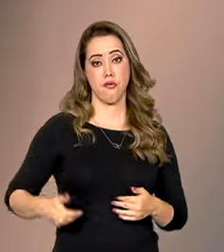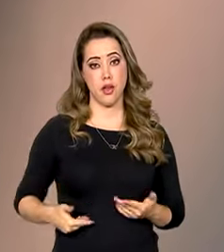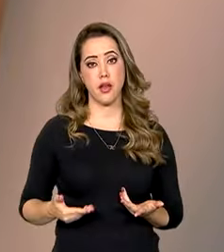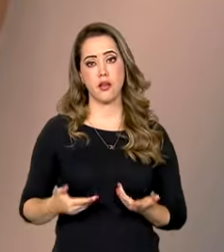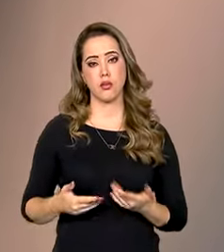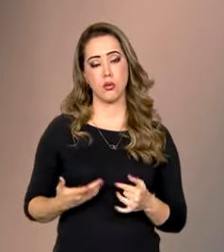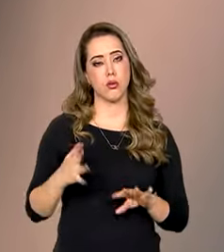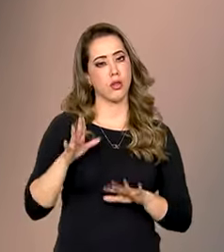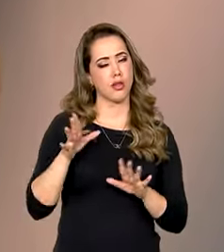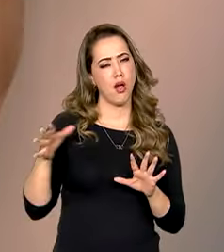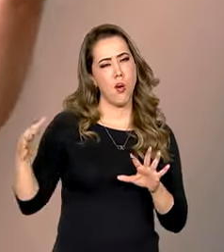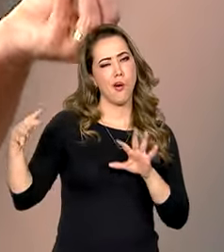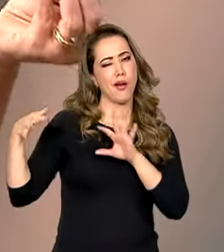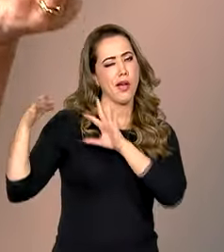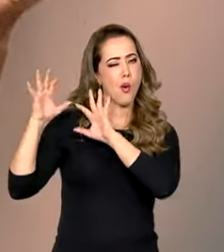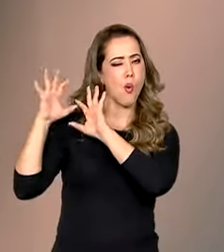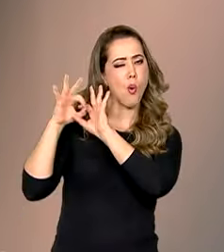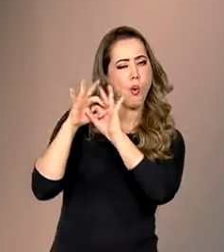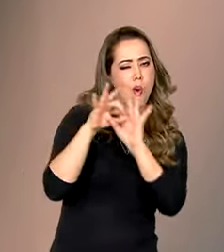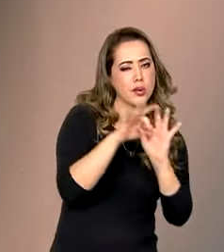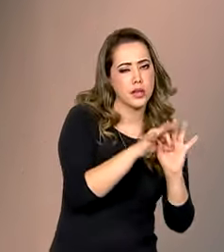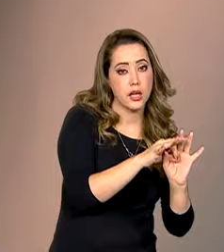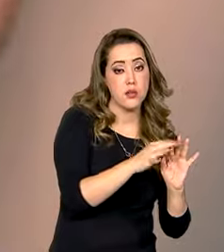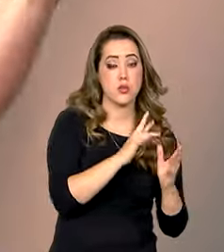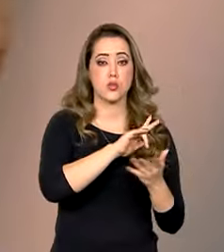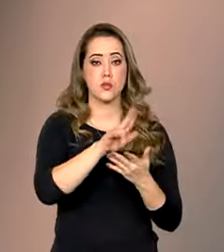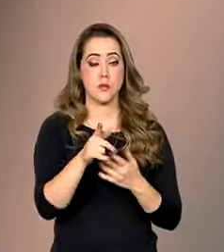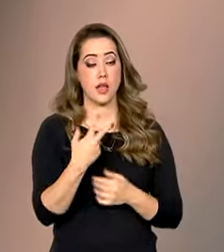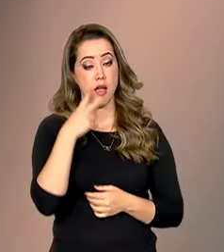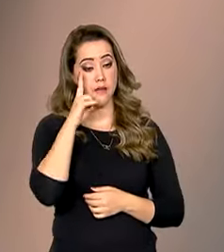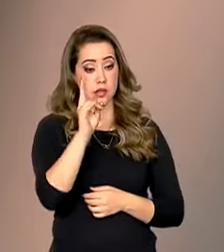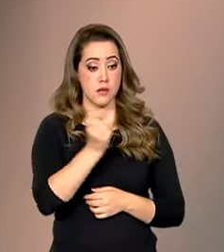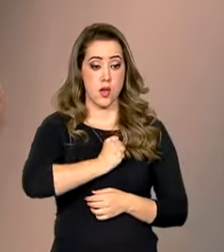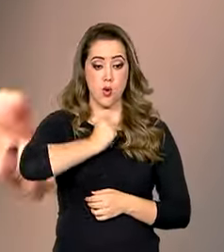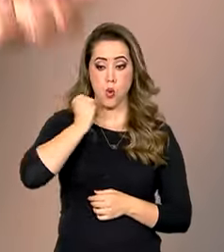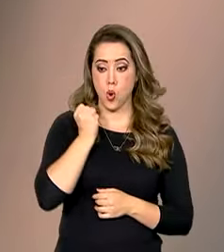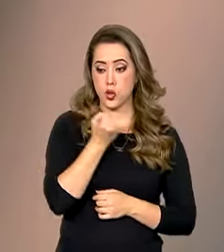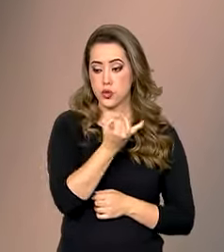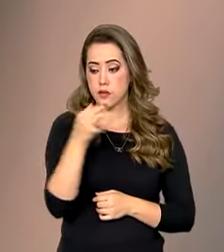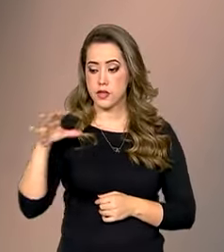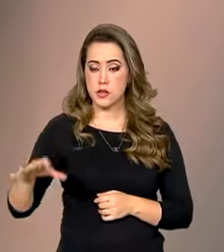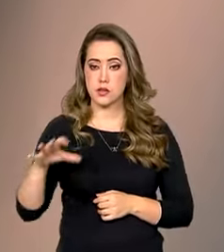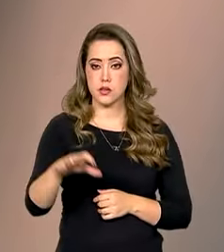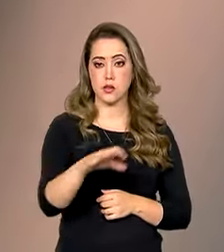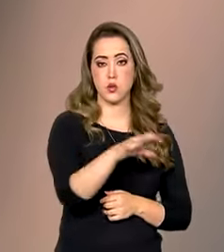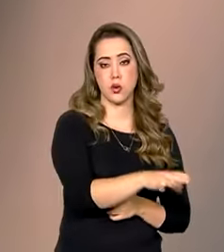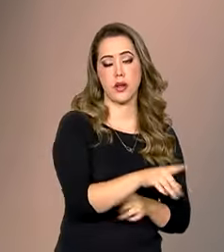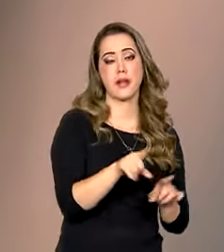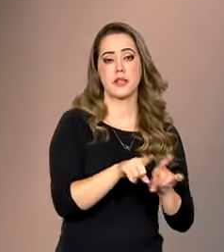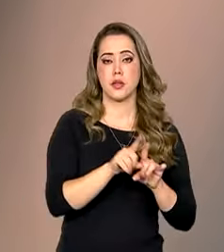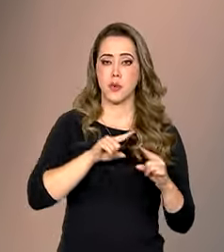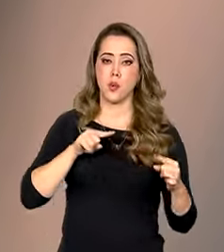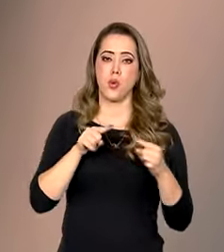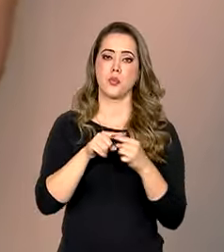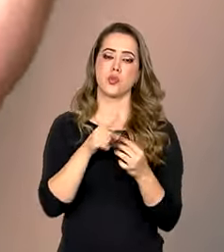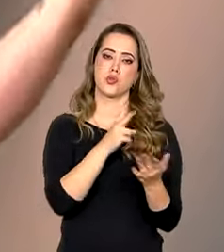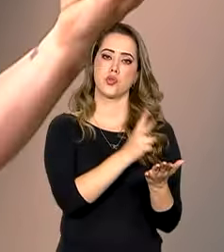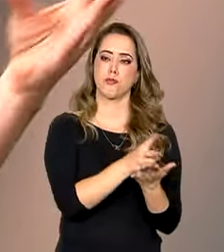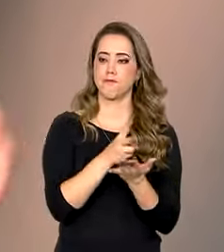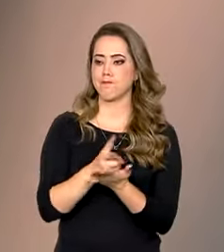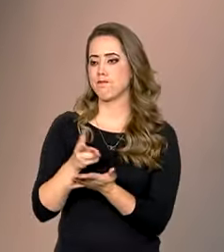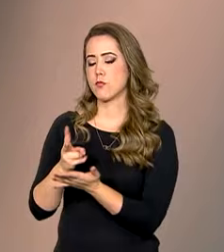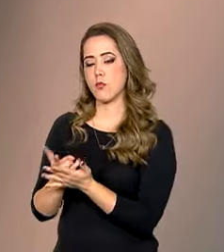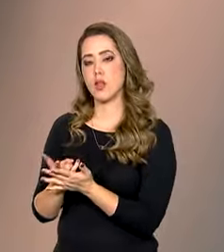contexto mais abrangente, é enfrentar esse ódio nos diversos espaços e também com esse objetivo de